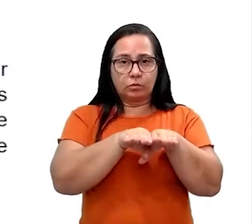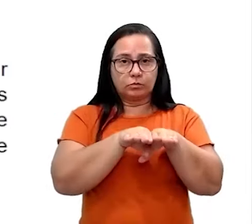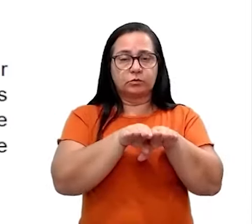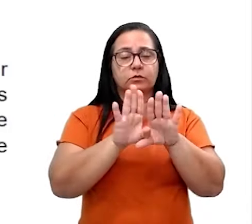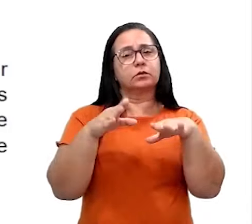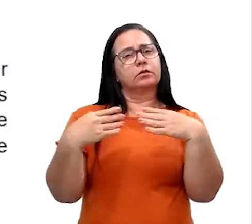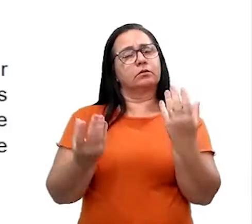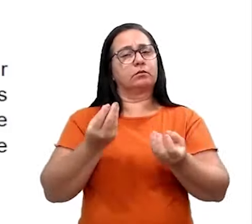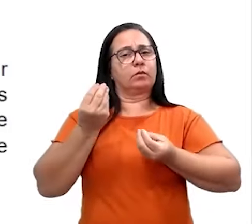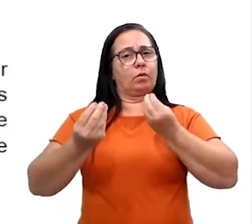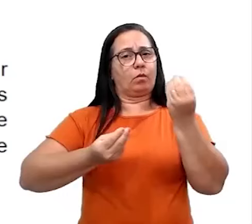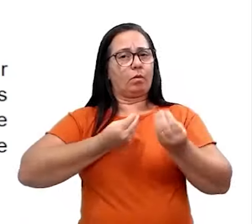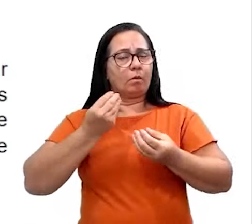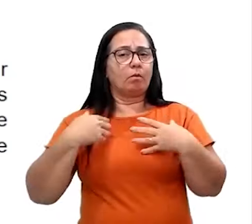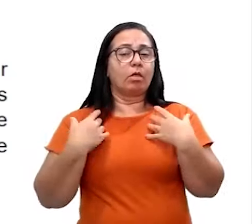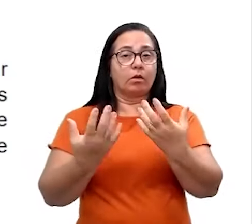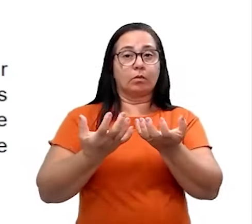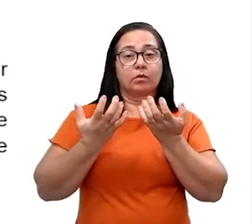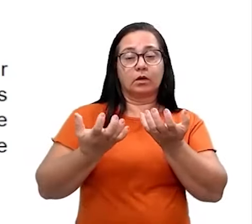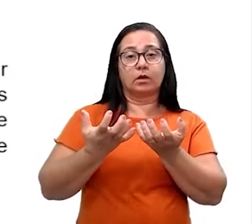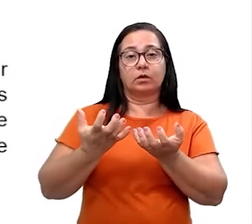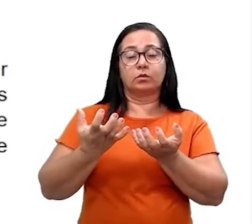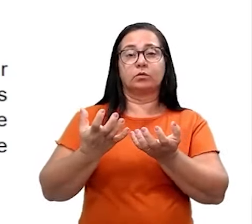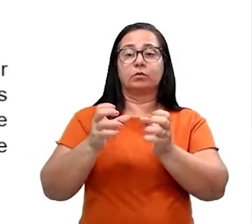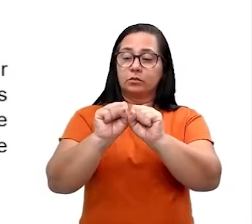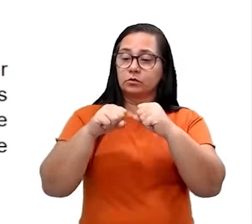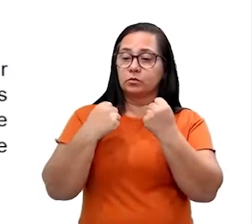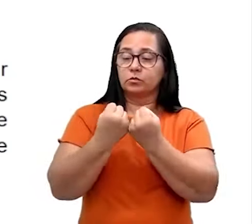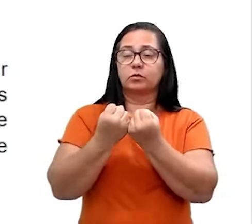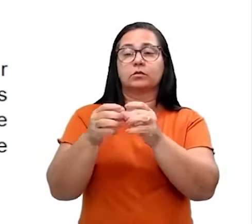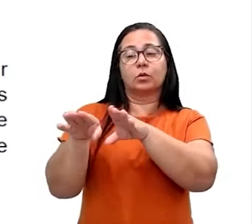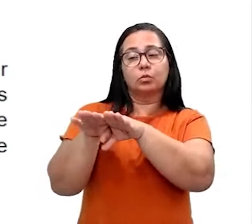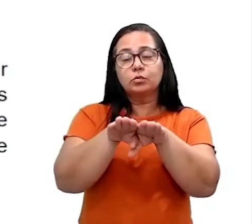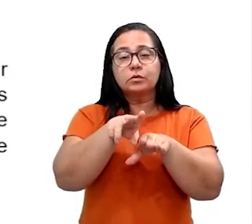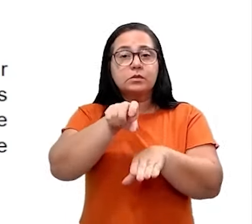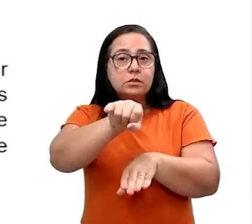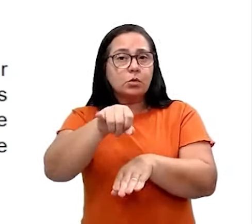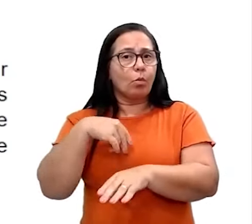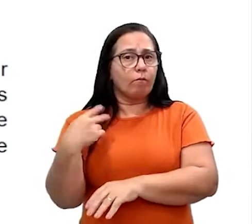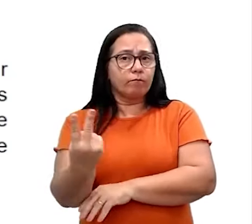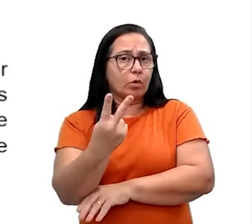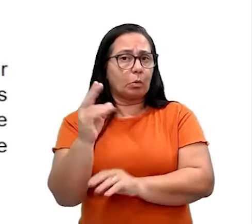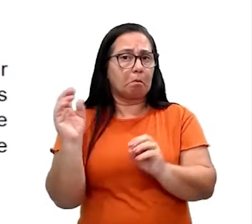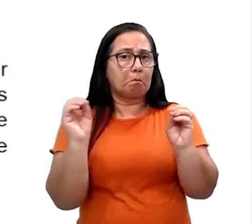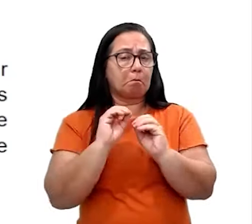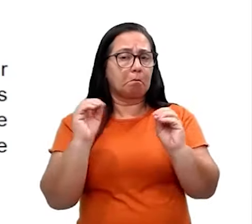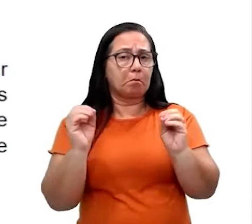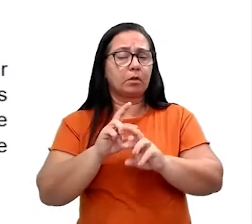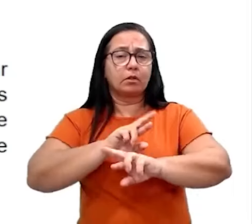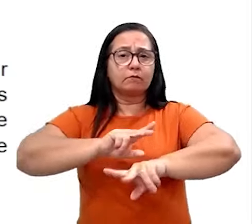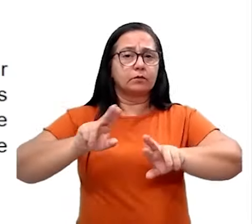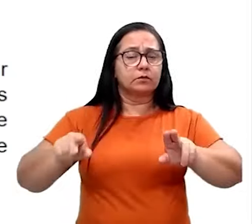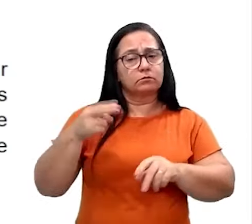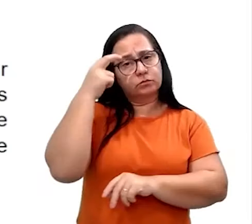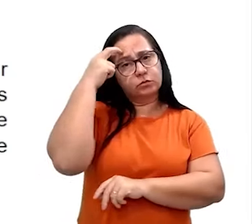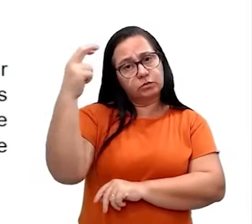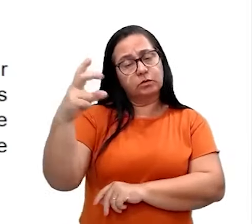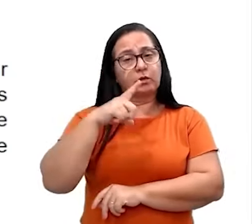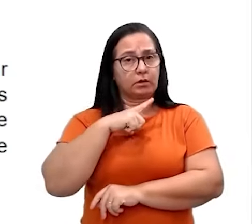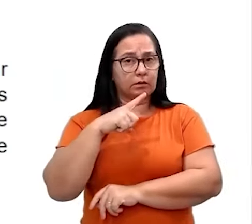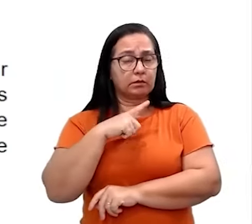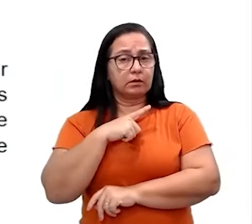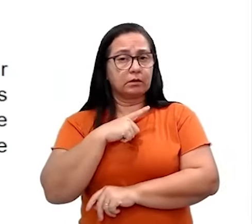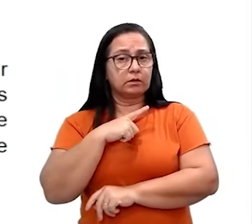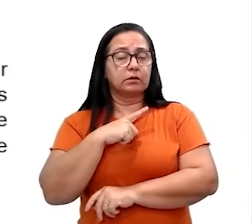Então, como é eu vou querer ter uma sociedade justa se eu não valorizo essa diversidade cultural que existe nela? Veja que